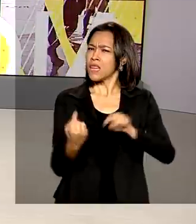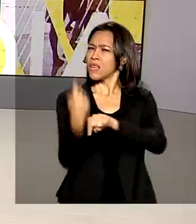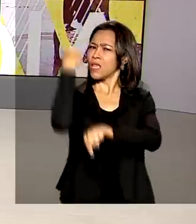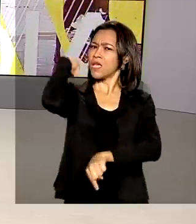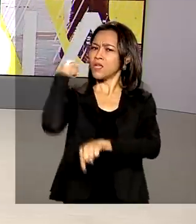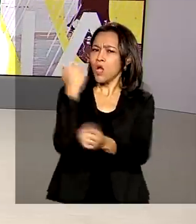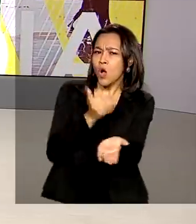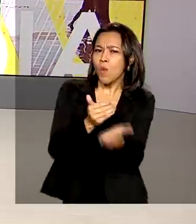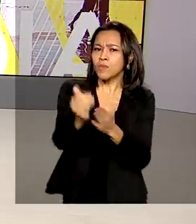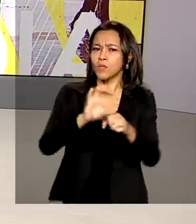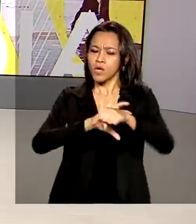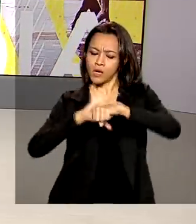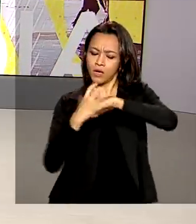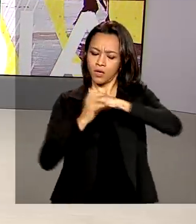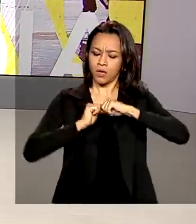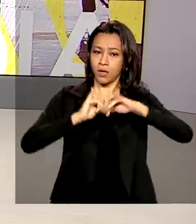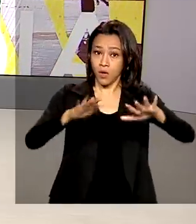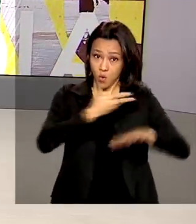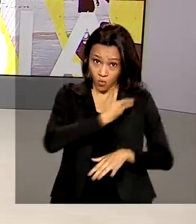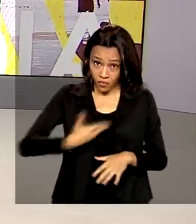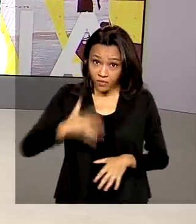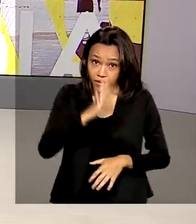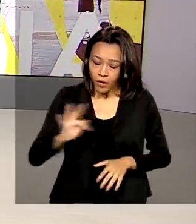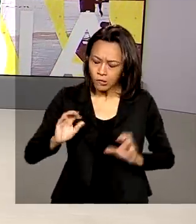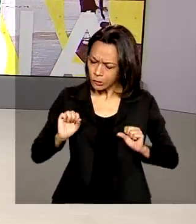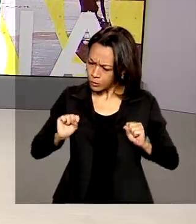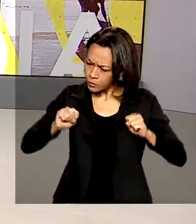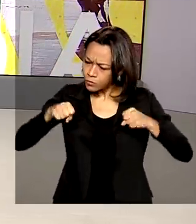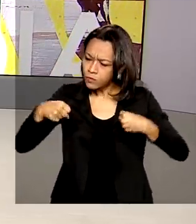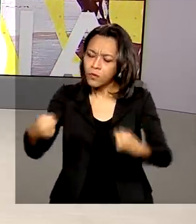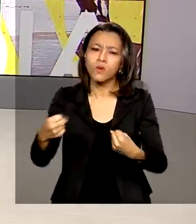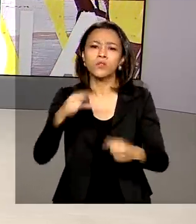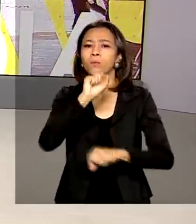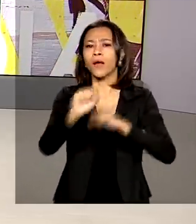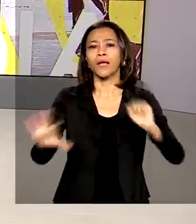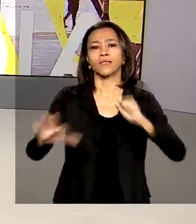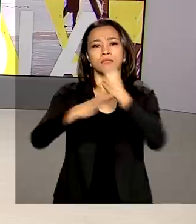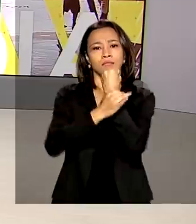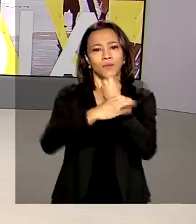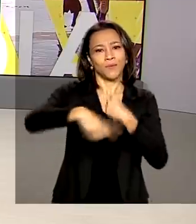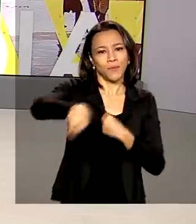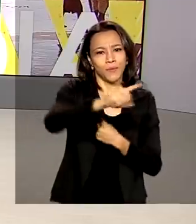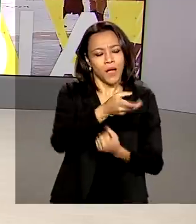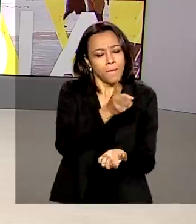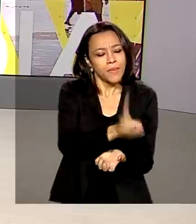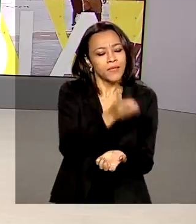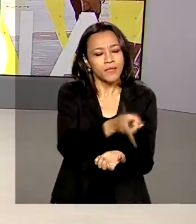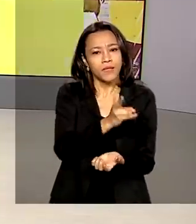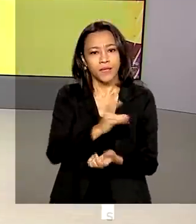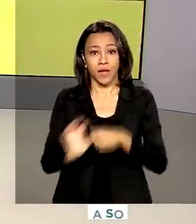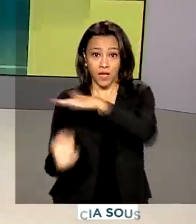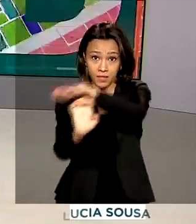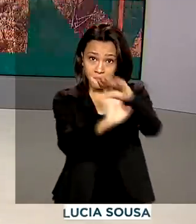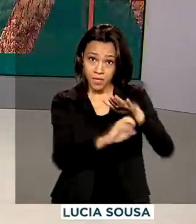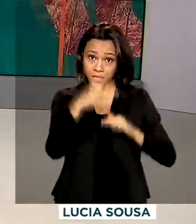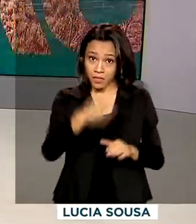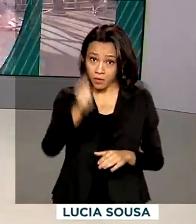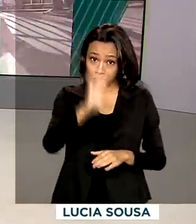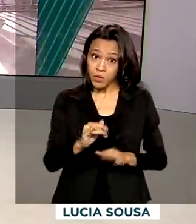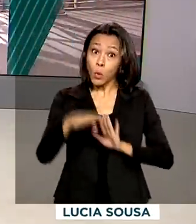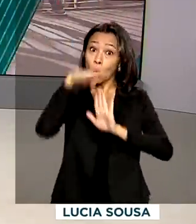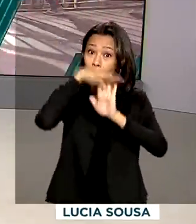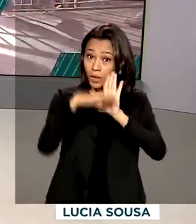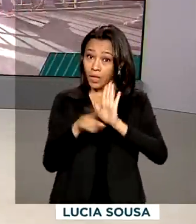da pandemia, o governo federal une esforços para garantir a sobrevivência dos pequenos negócios no Brasil. O Pronamp, por